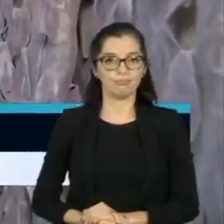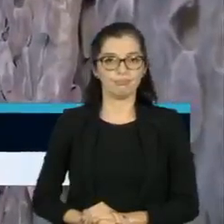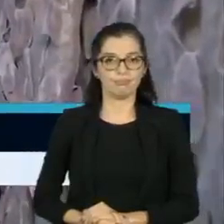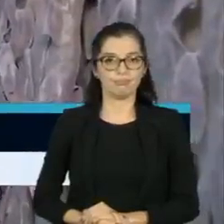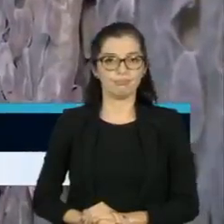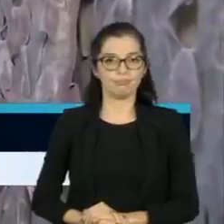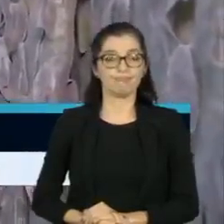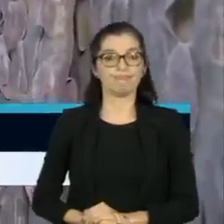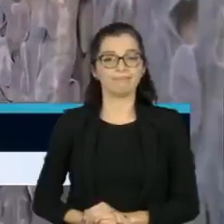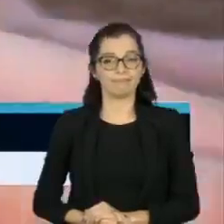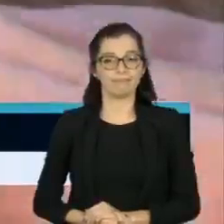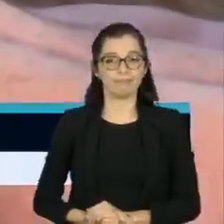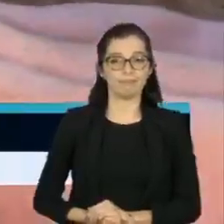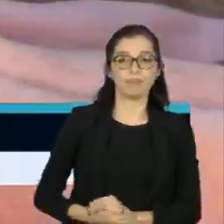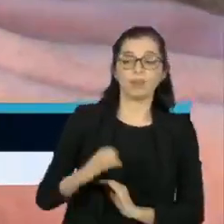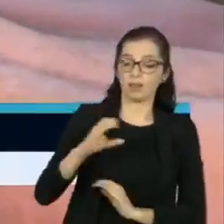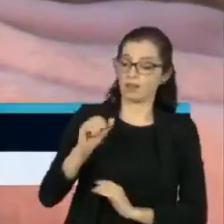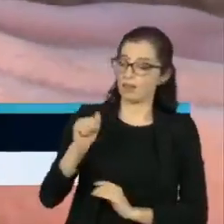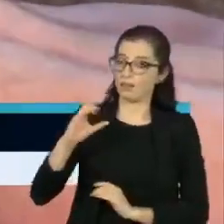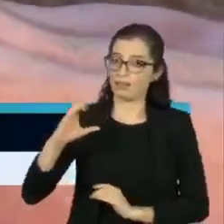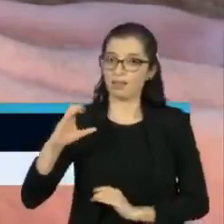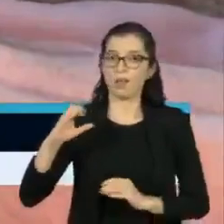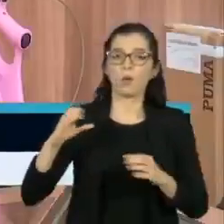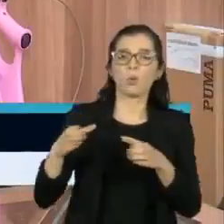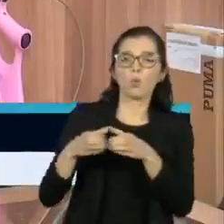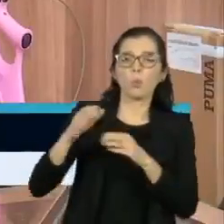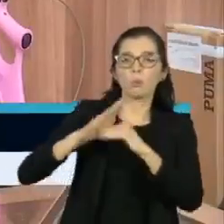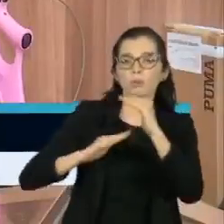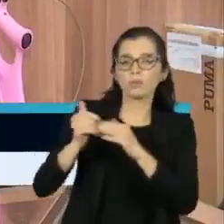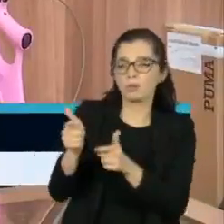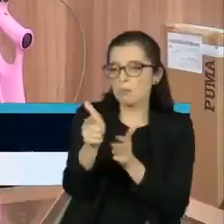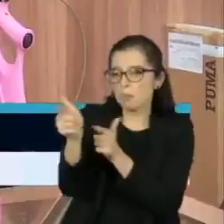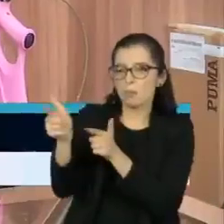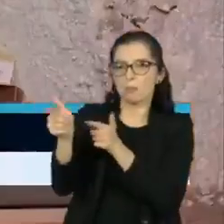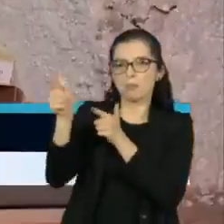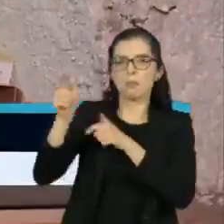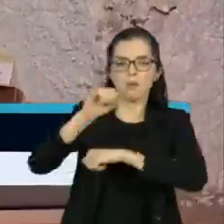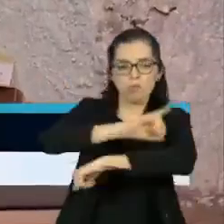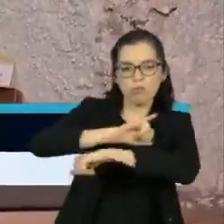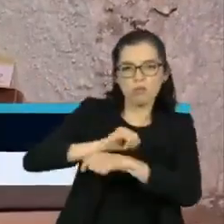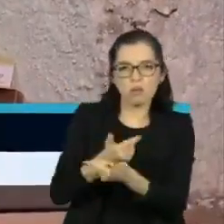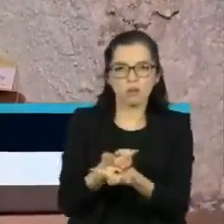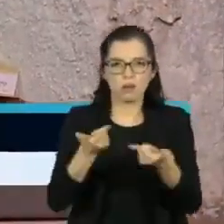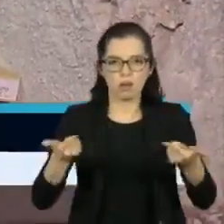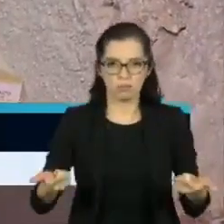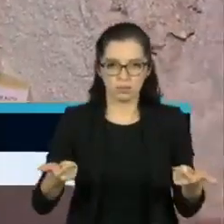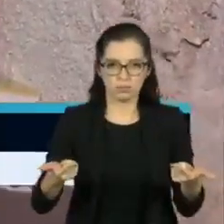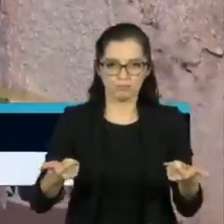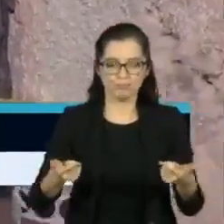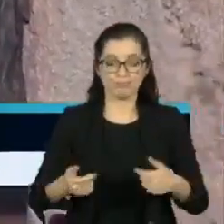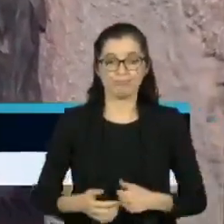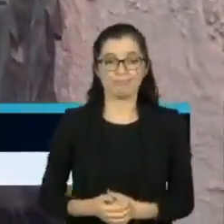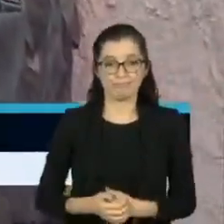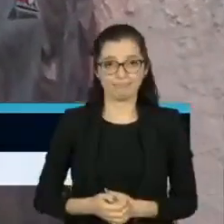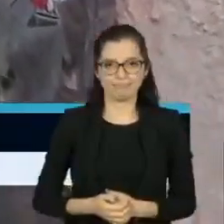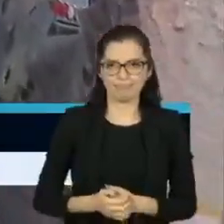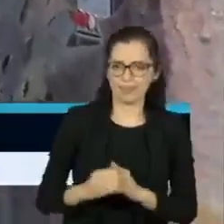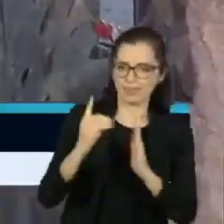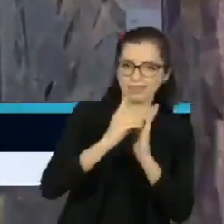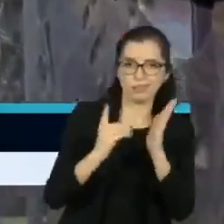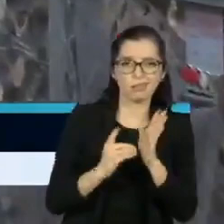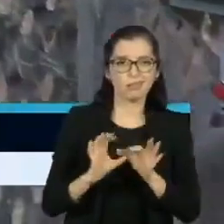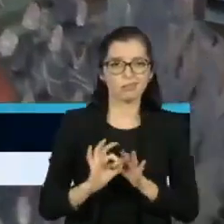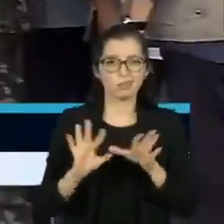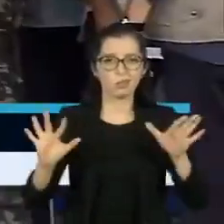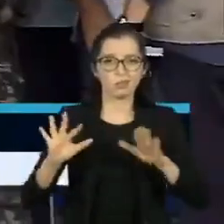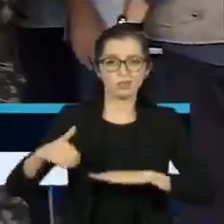O CAC é o grupo formado por caçadores, atiradores e colecionadores de armas. Os decretos devem facilitar a posse e o porte